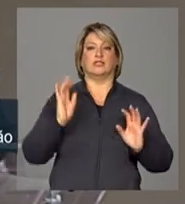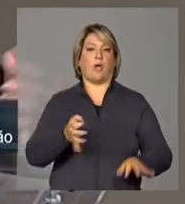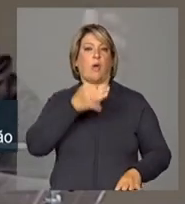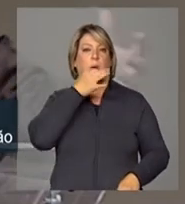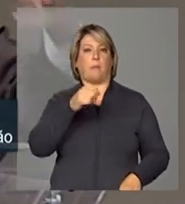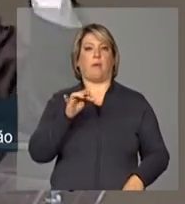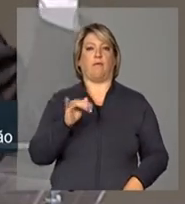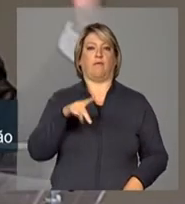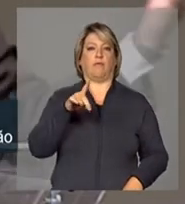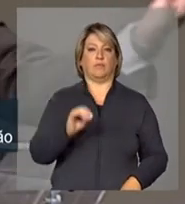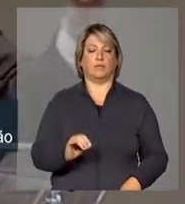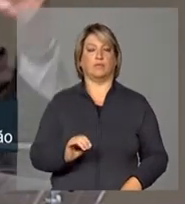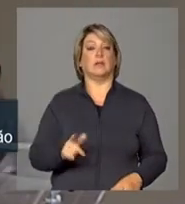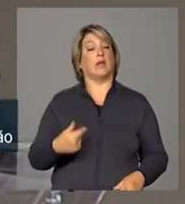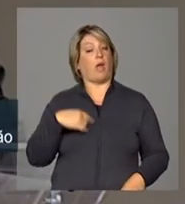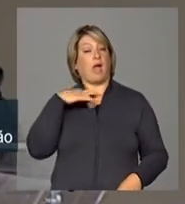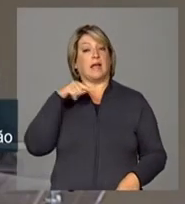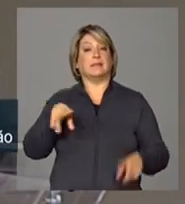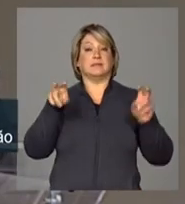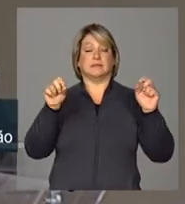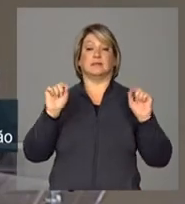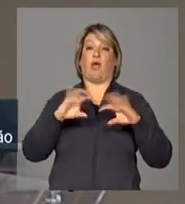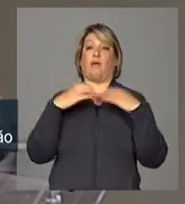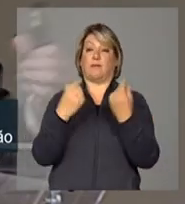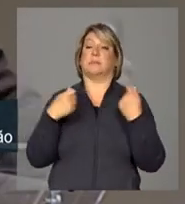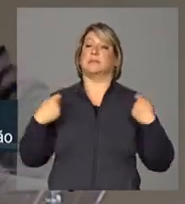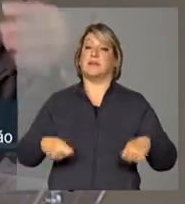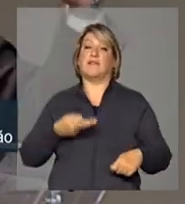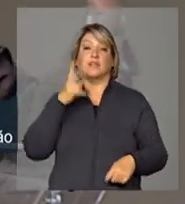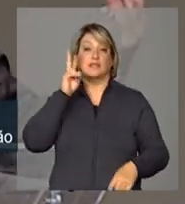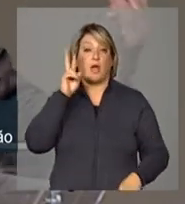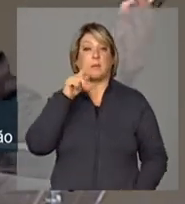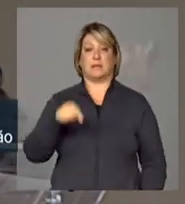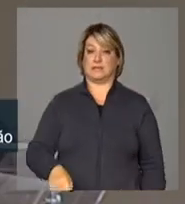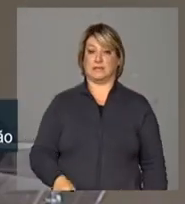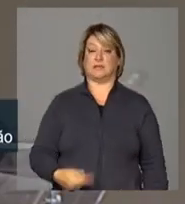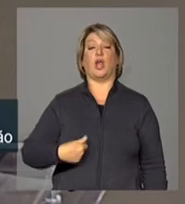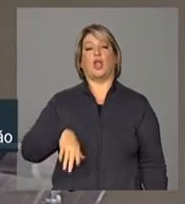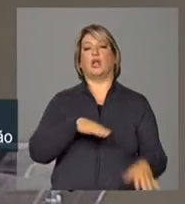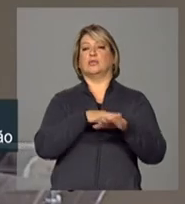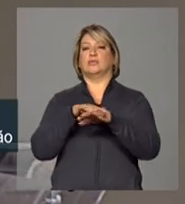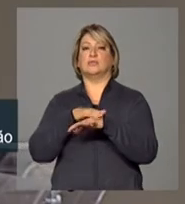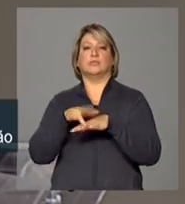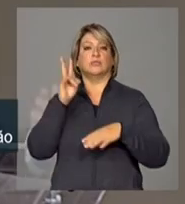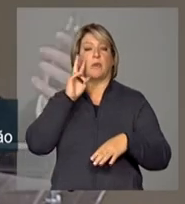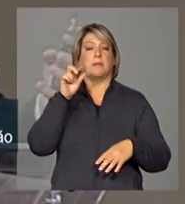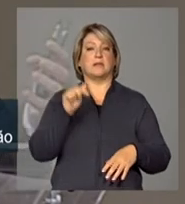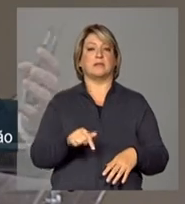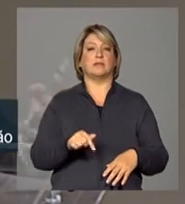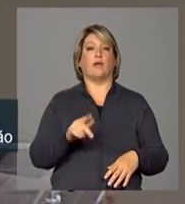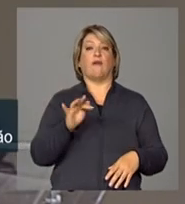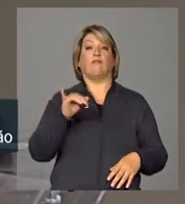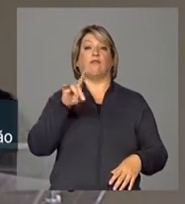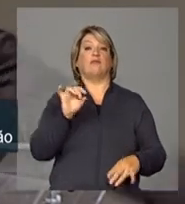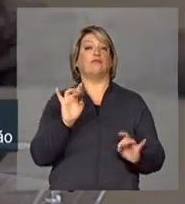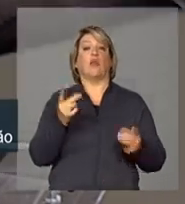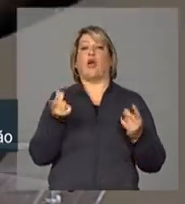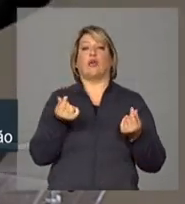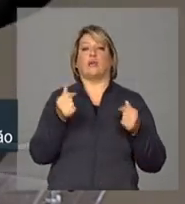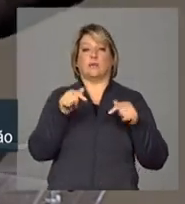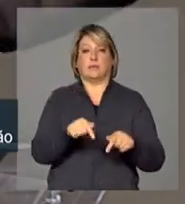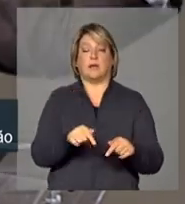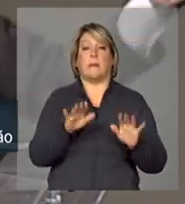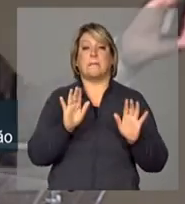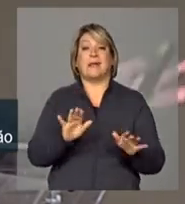do fundo. Eu acho que esse é um tema que a conferência tem que se debruçar sobre ele. Nós discutimos não apenas a questão do fundo em si, mas da articulação das